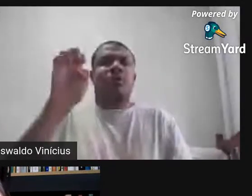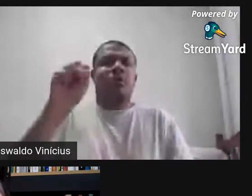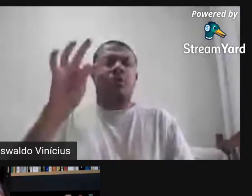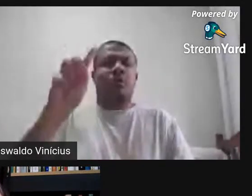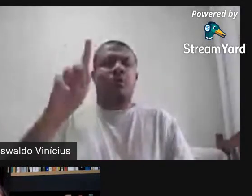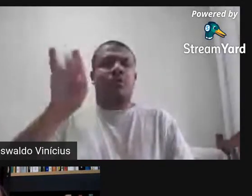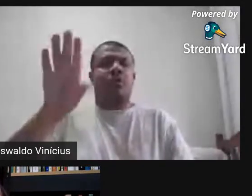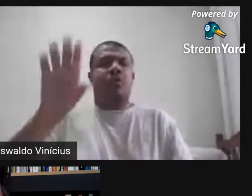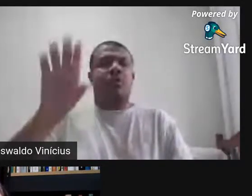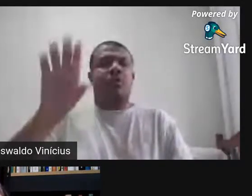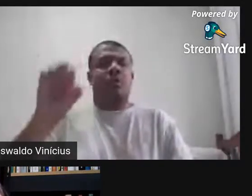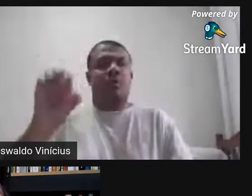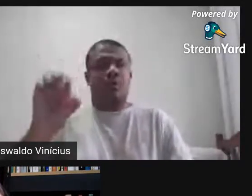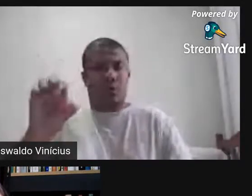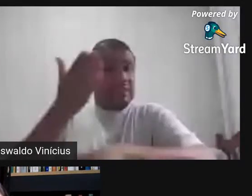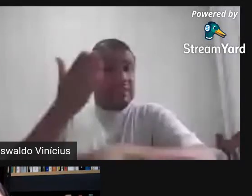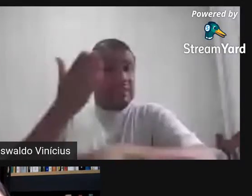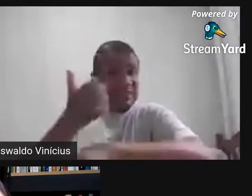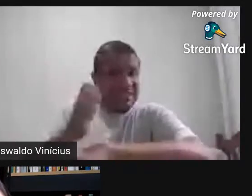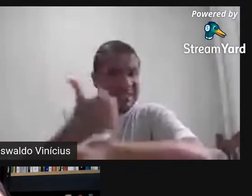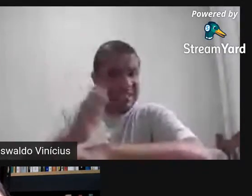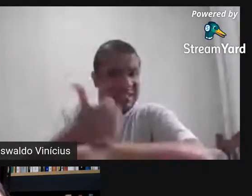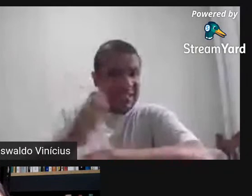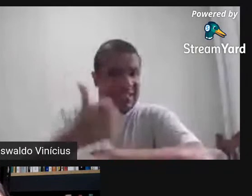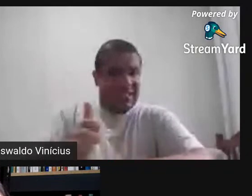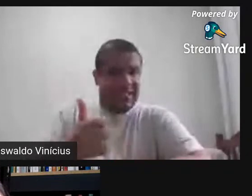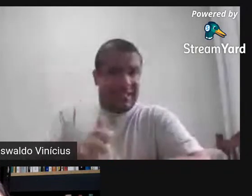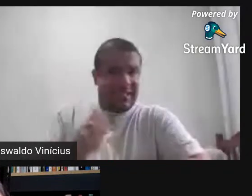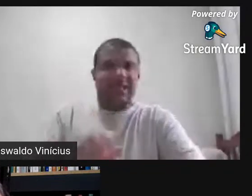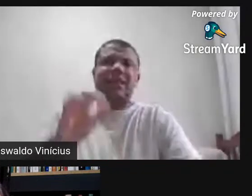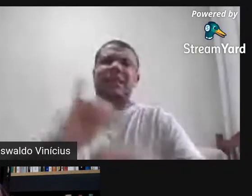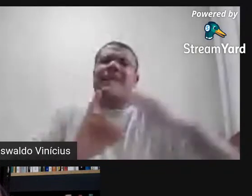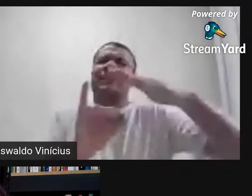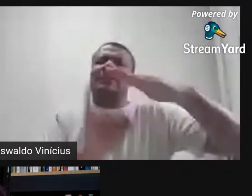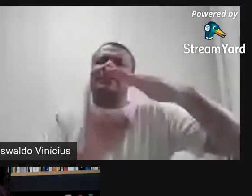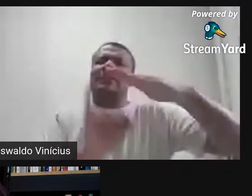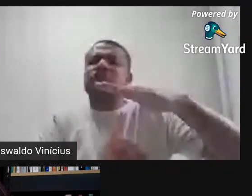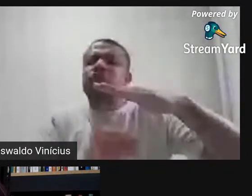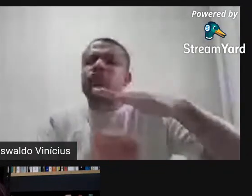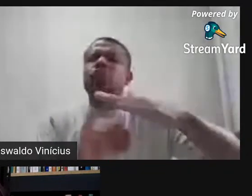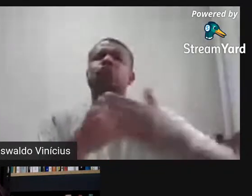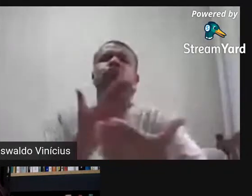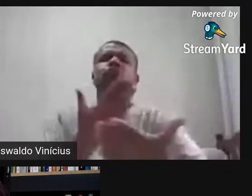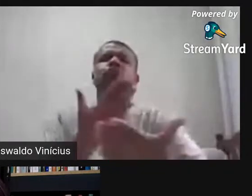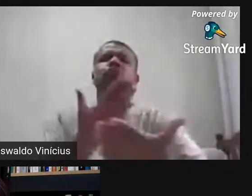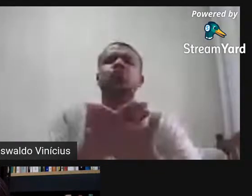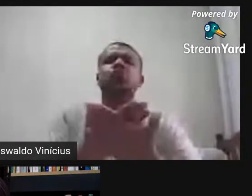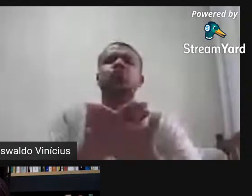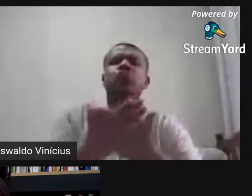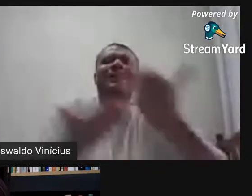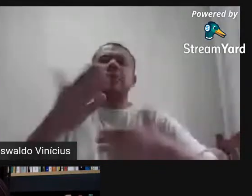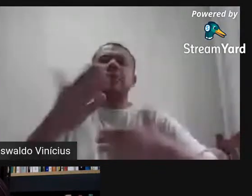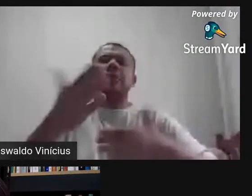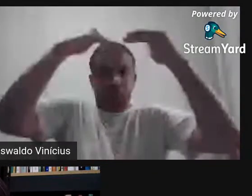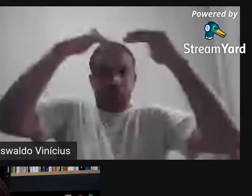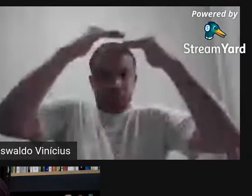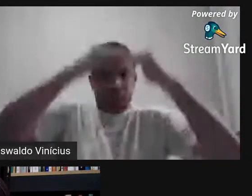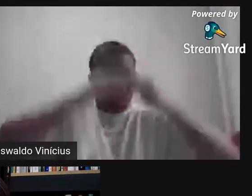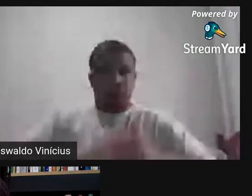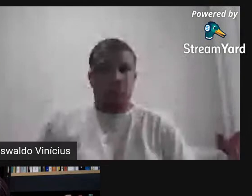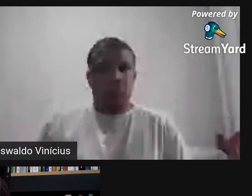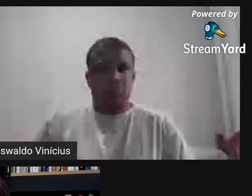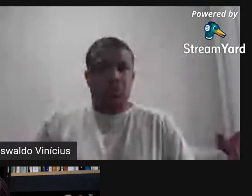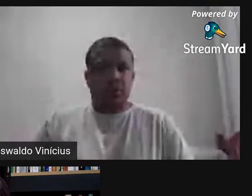IAT, que é o Instituto de Estudos Transdisciplinares Avançados, é isso, Ou é Estudos